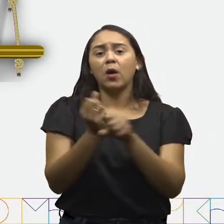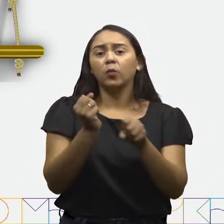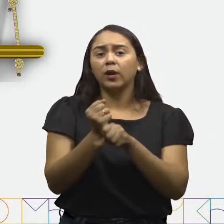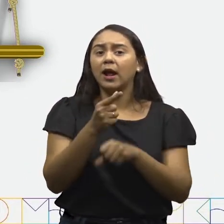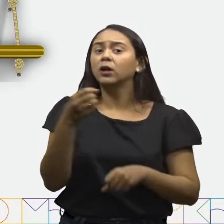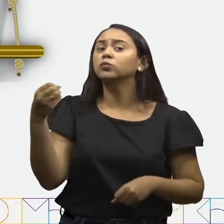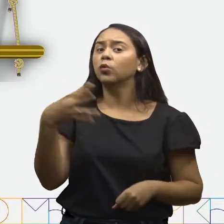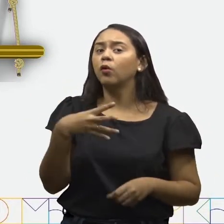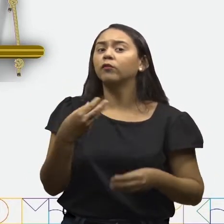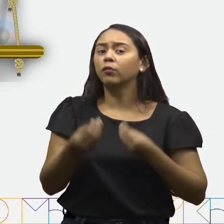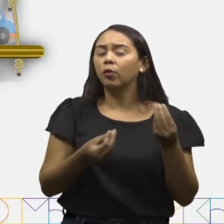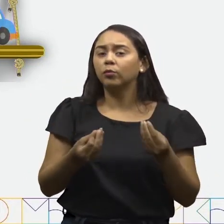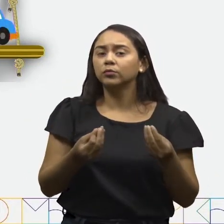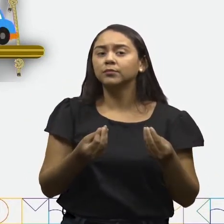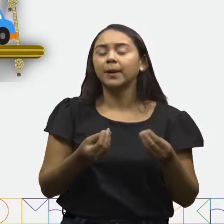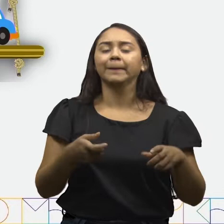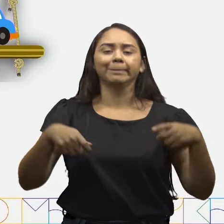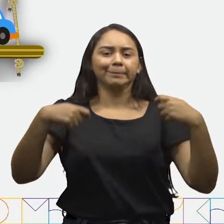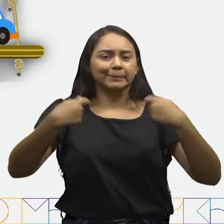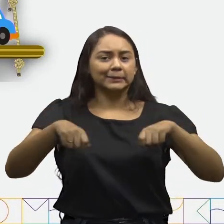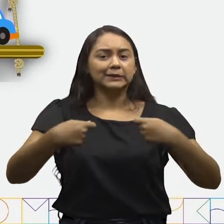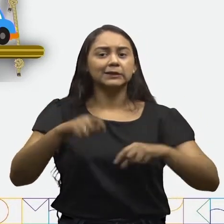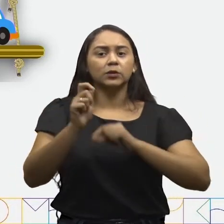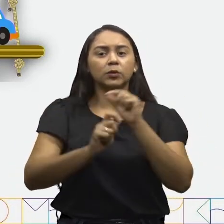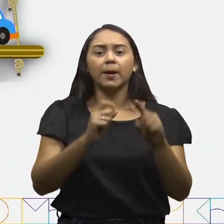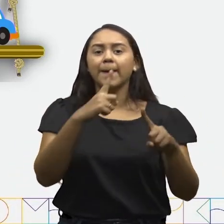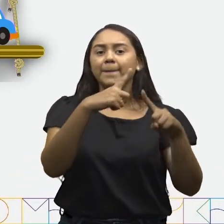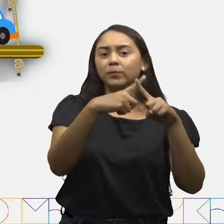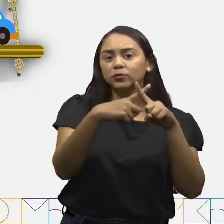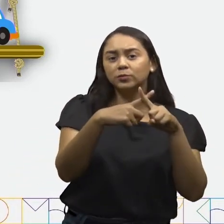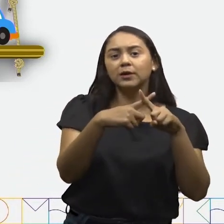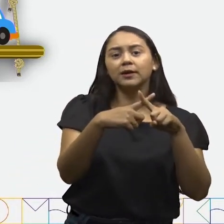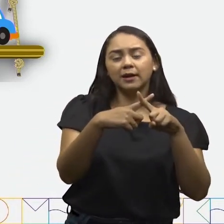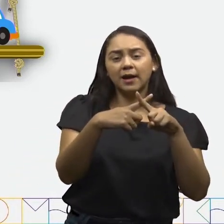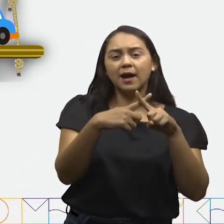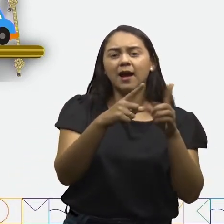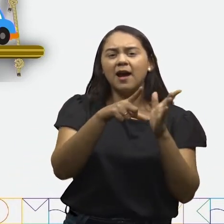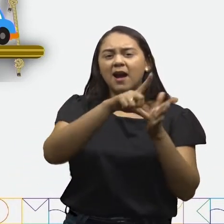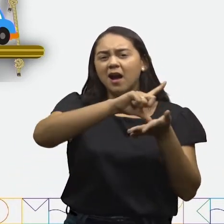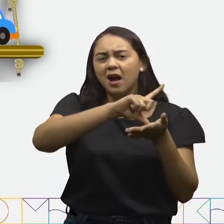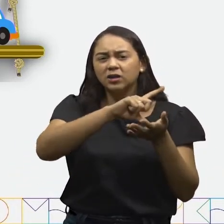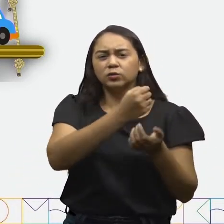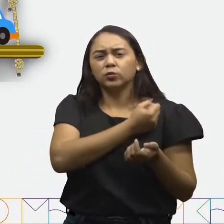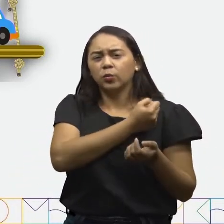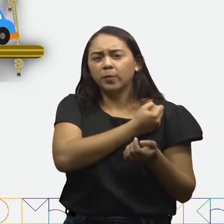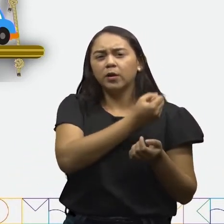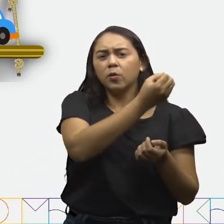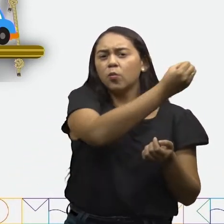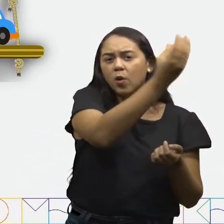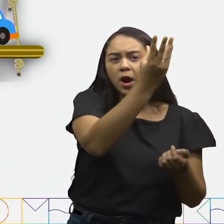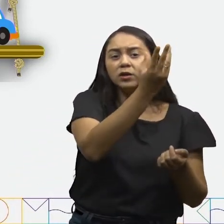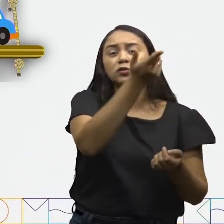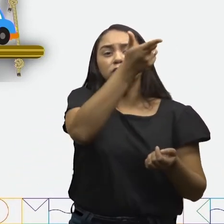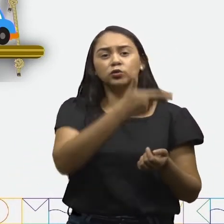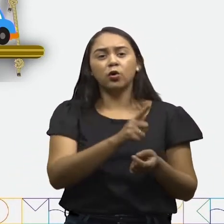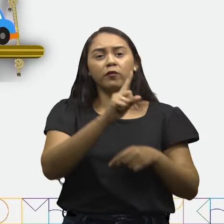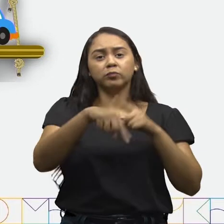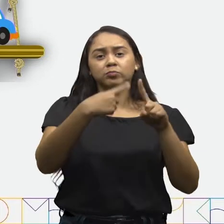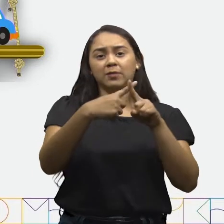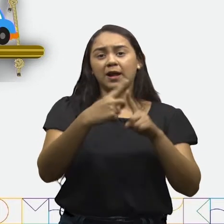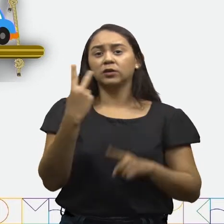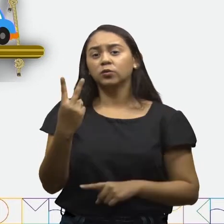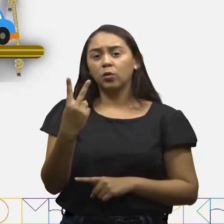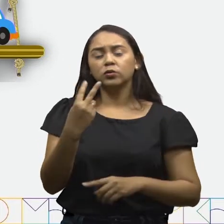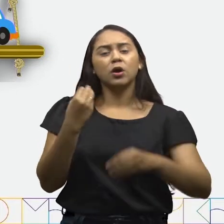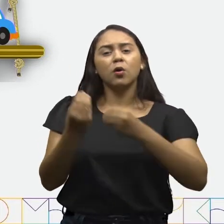esse novo valor, faz-se necessário que multipliquemos o valor inicial por 2. Portanto,